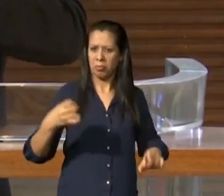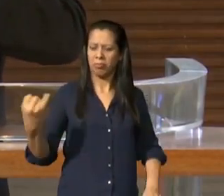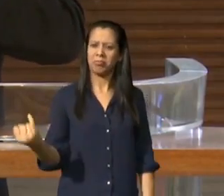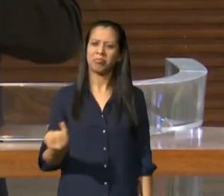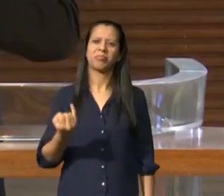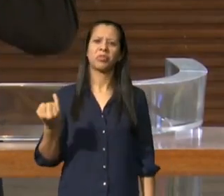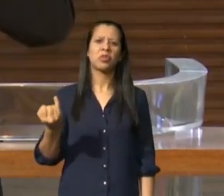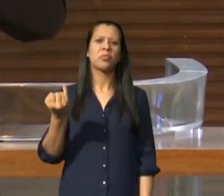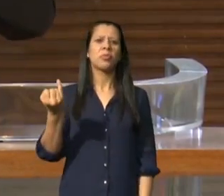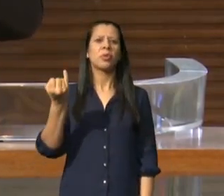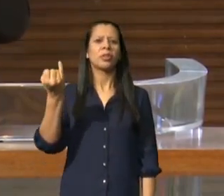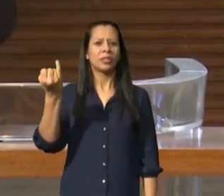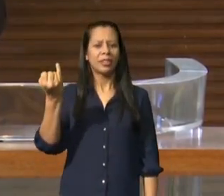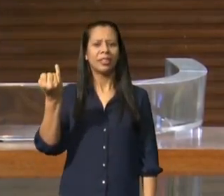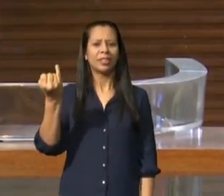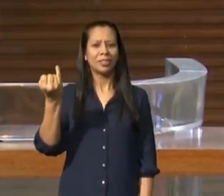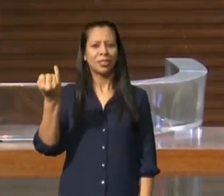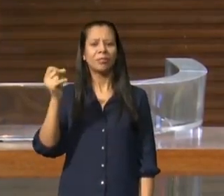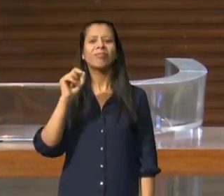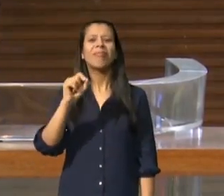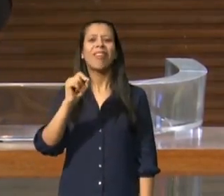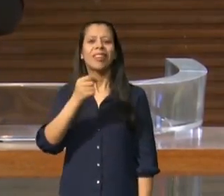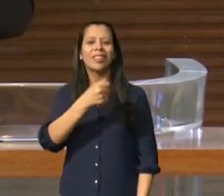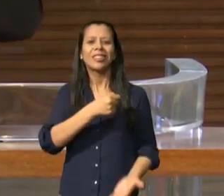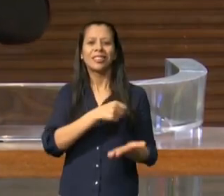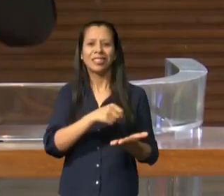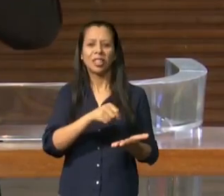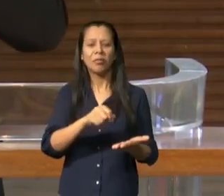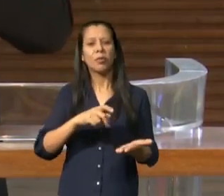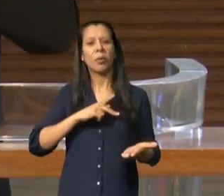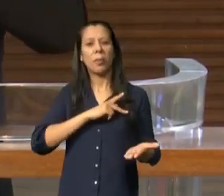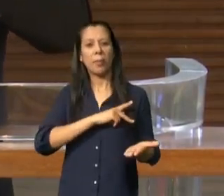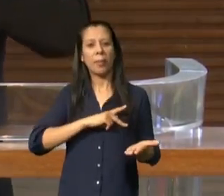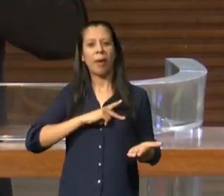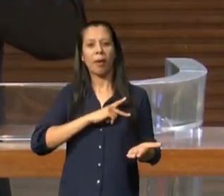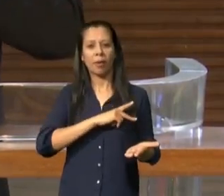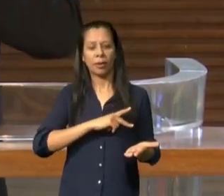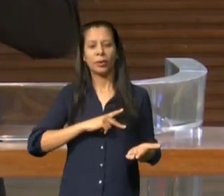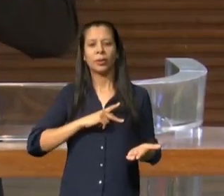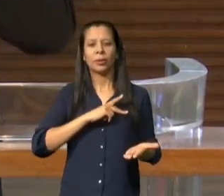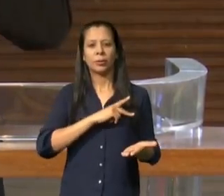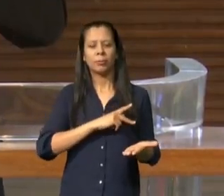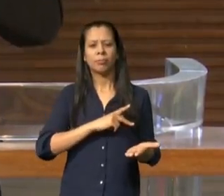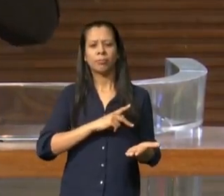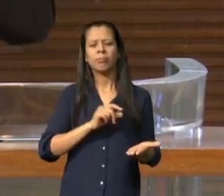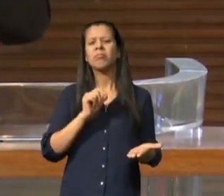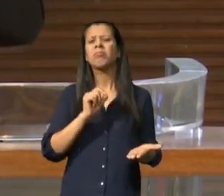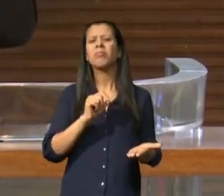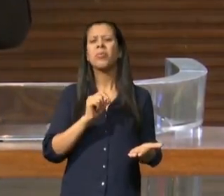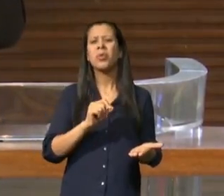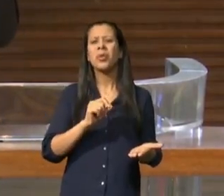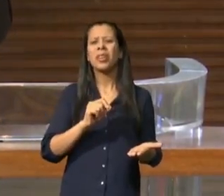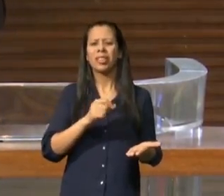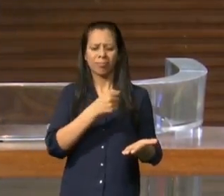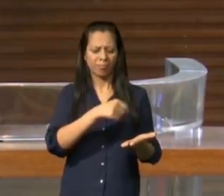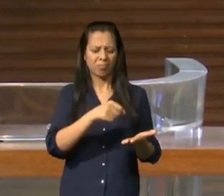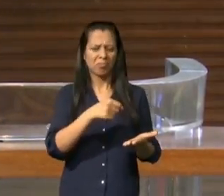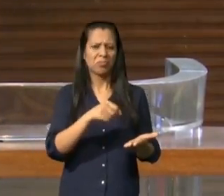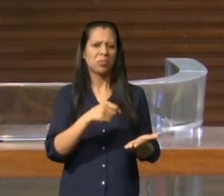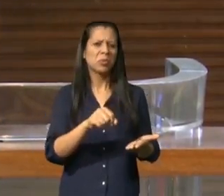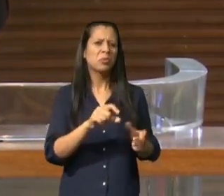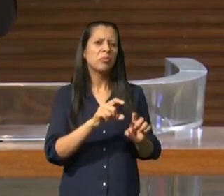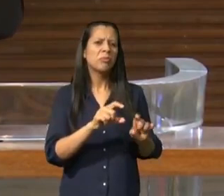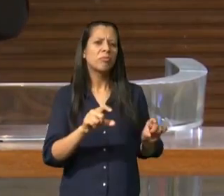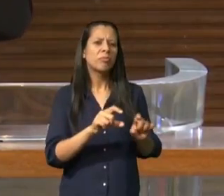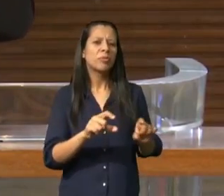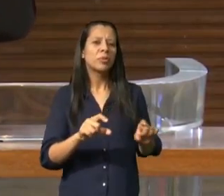pensamento paulino e antes de lermos nós precisamos obviamente entender o porquê Paulo escreveu para